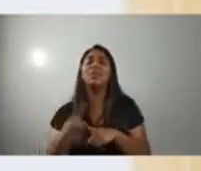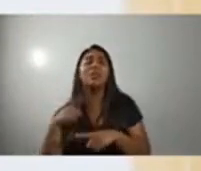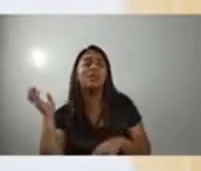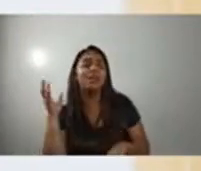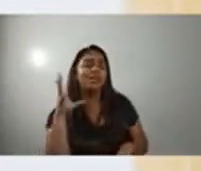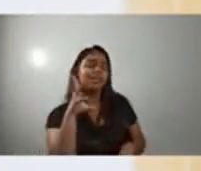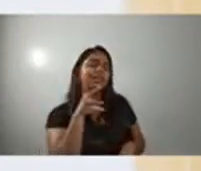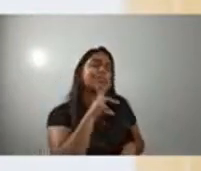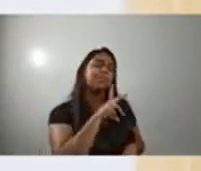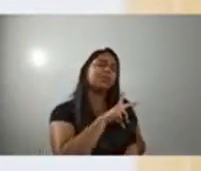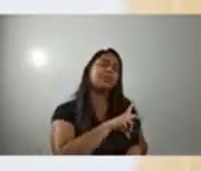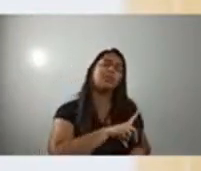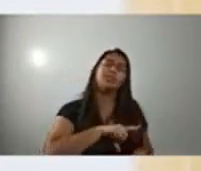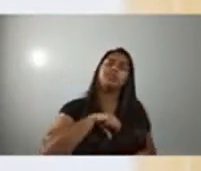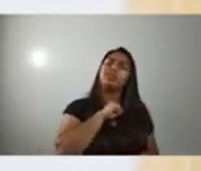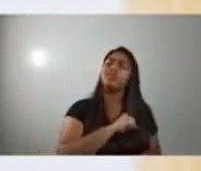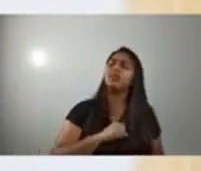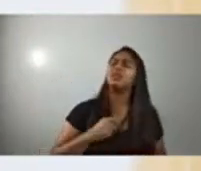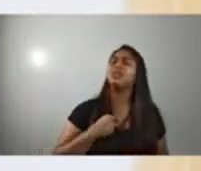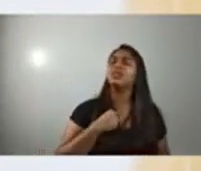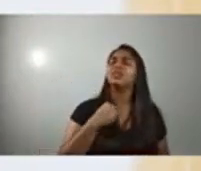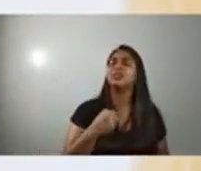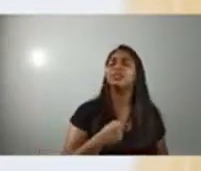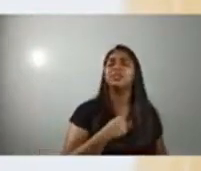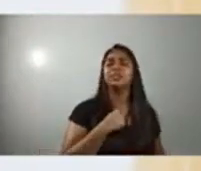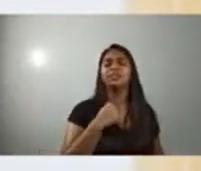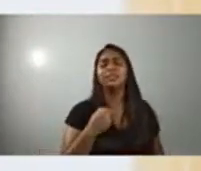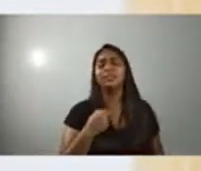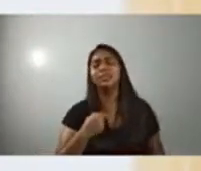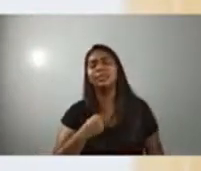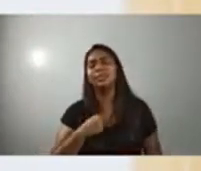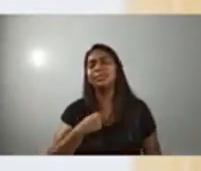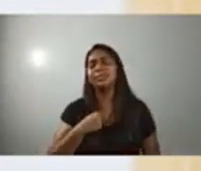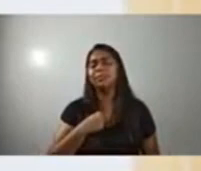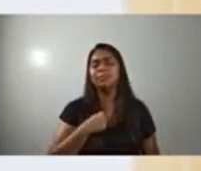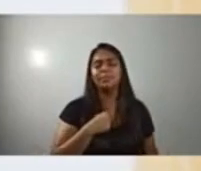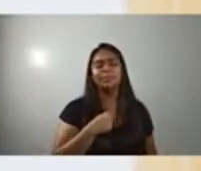me amar Am Música Música